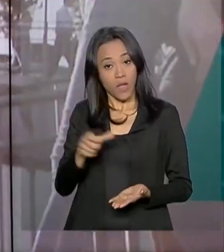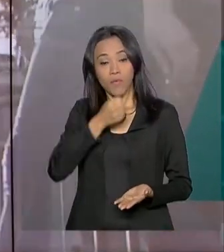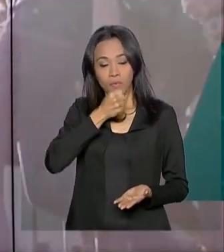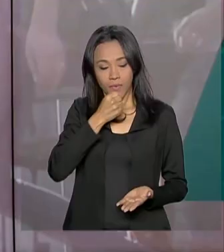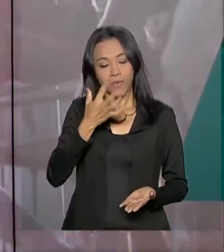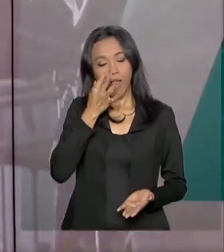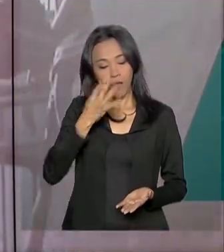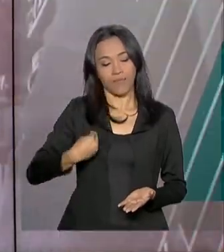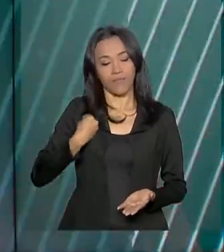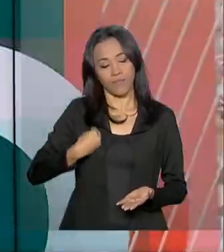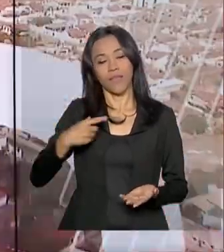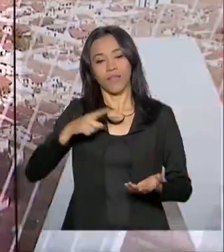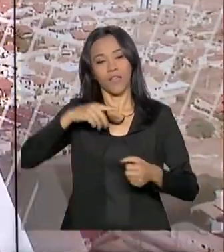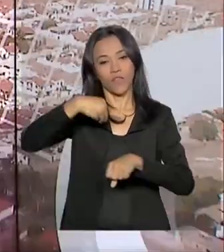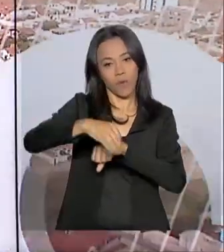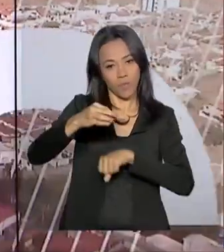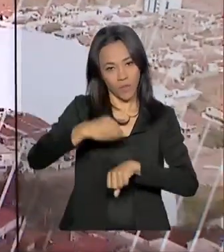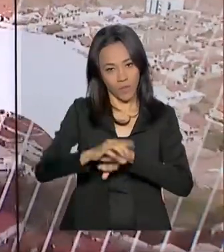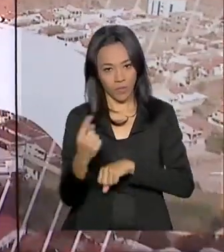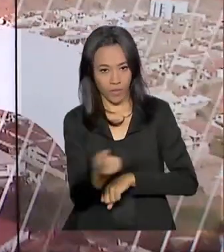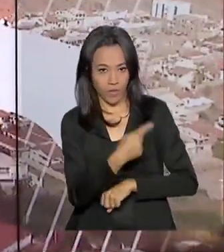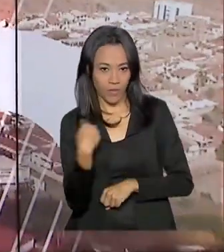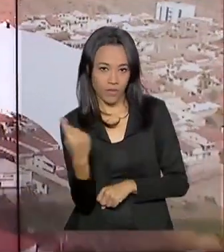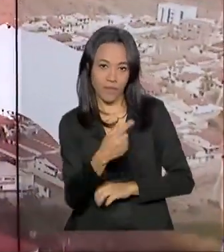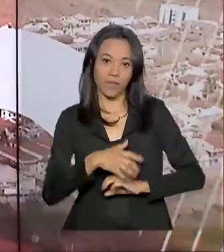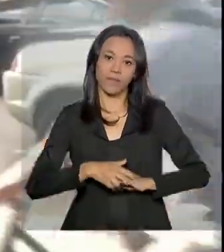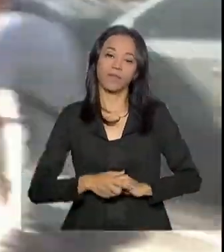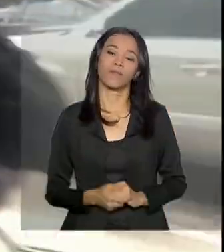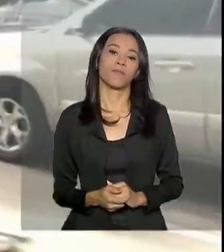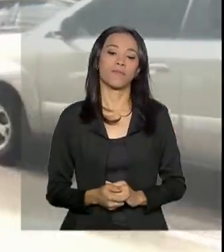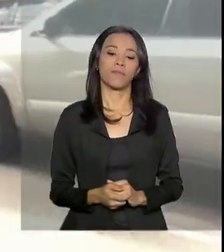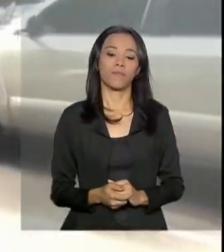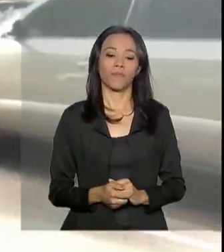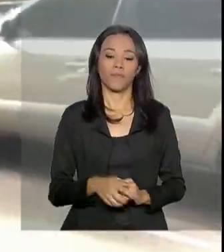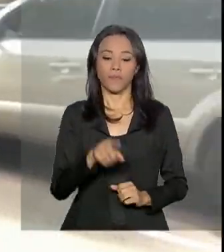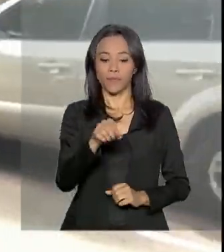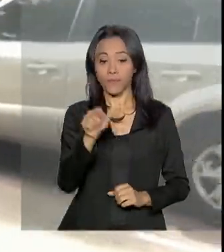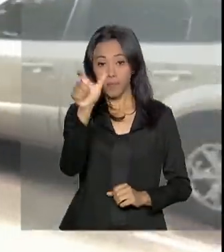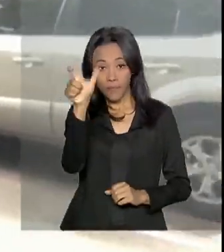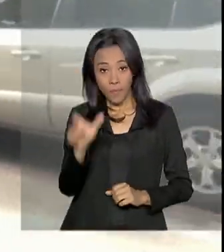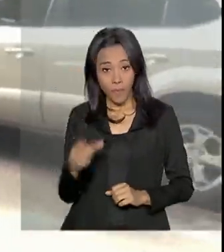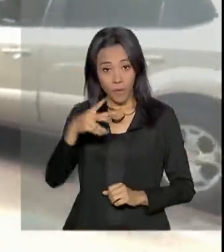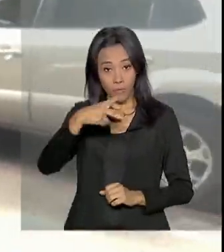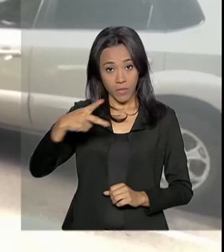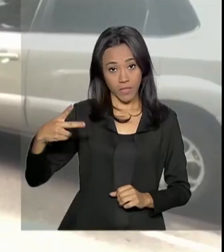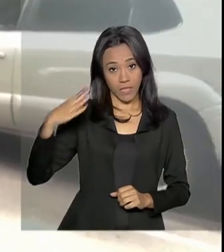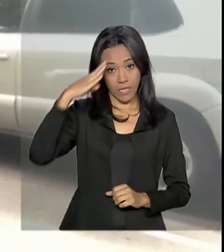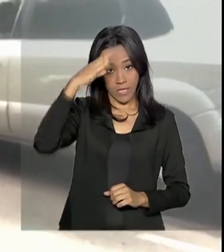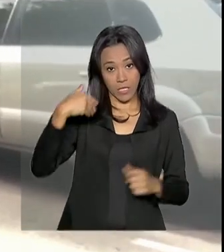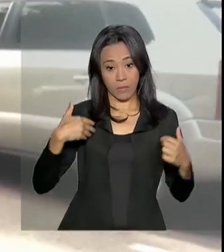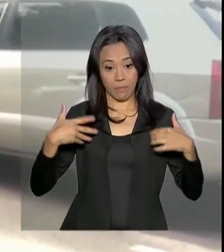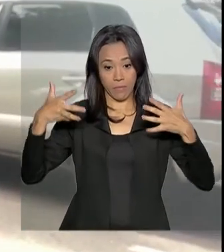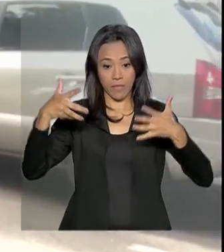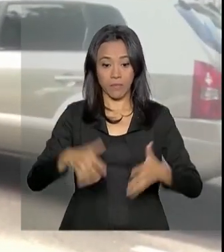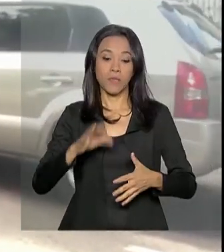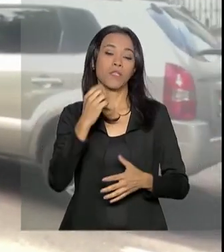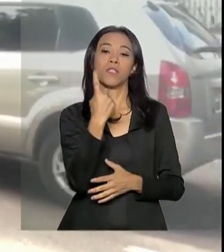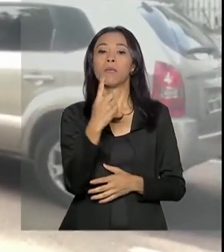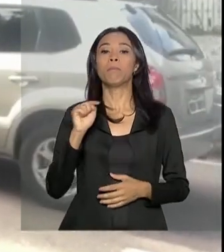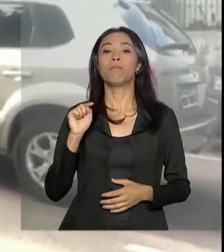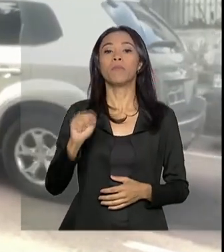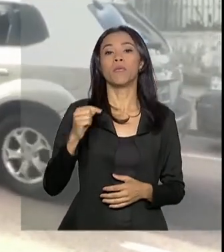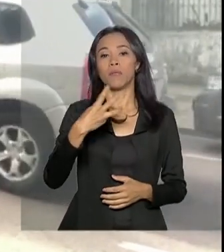já está lá e traz as informações para a gente. O presidente Jair Bolsonaro participa da emprega de 1.300